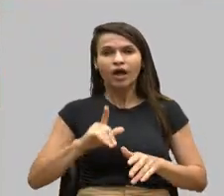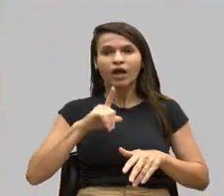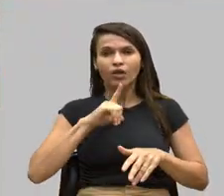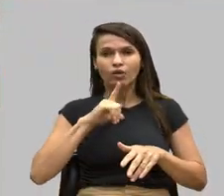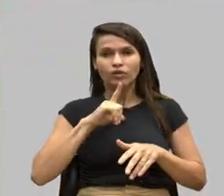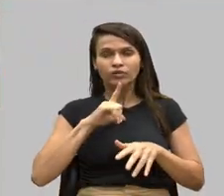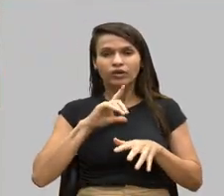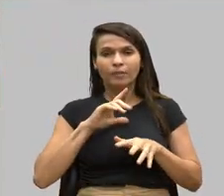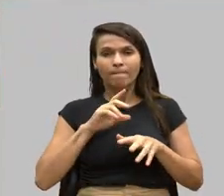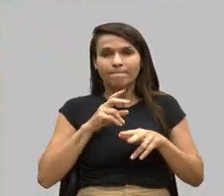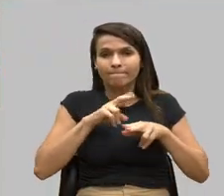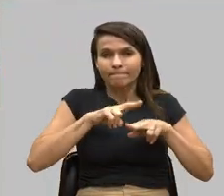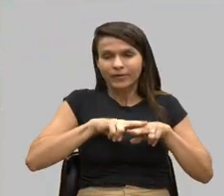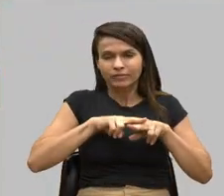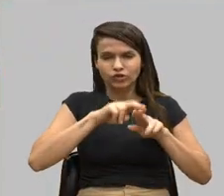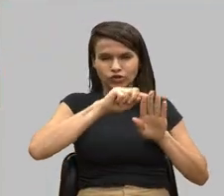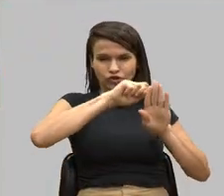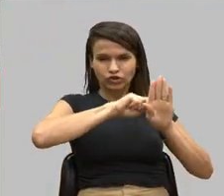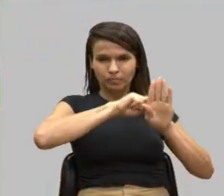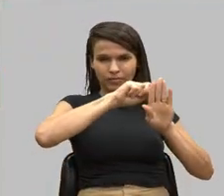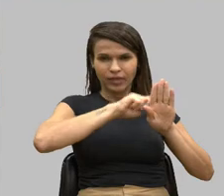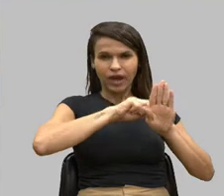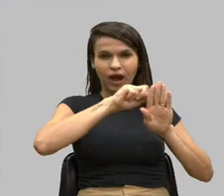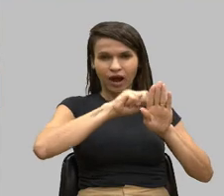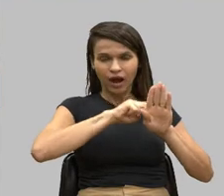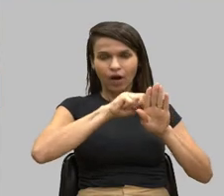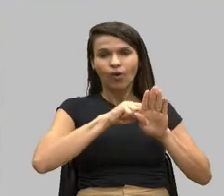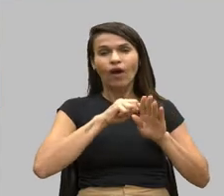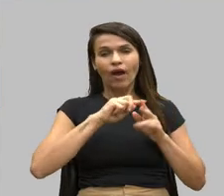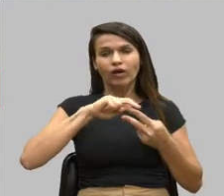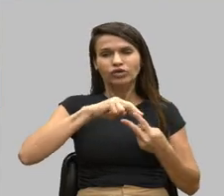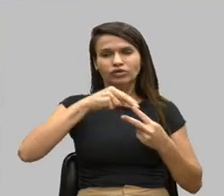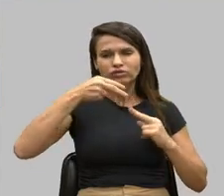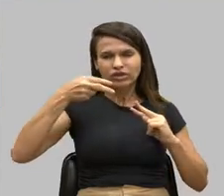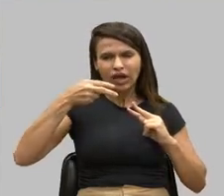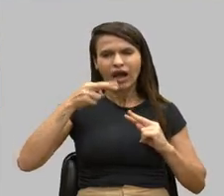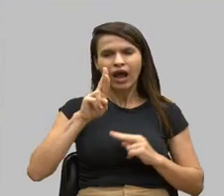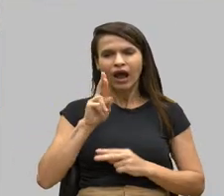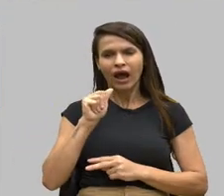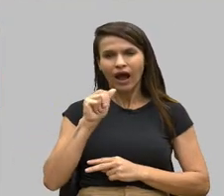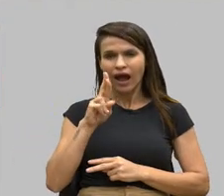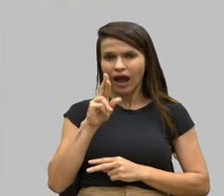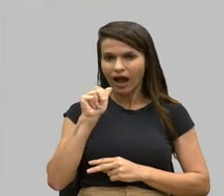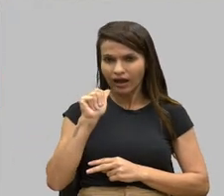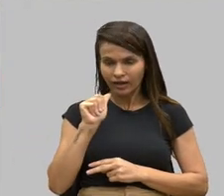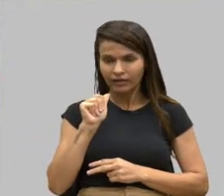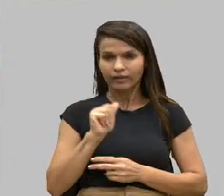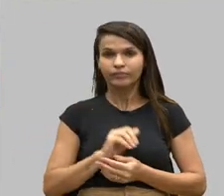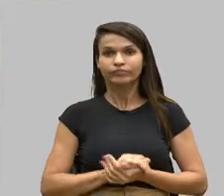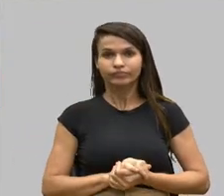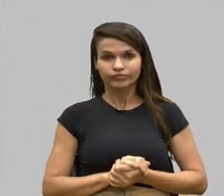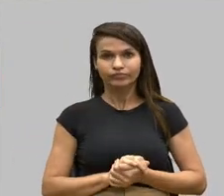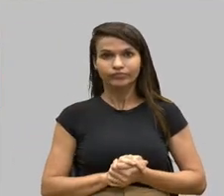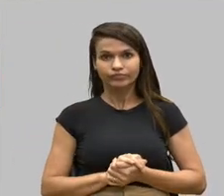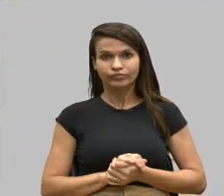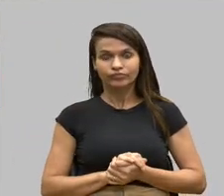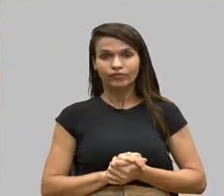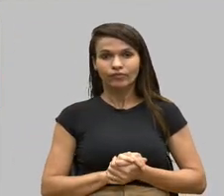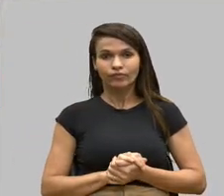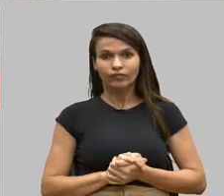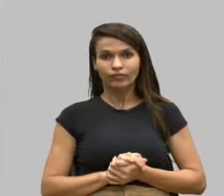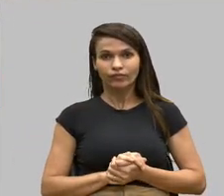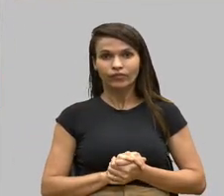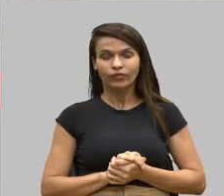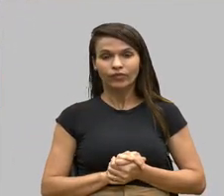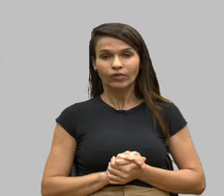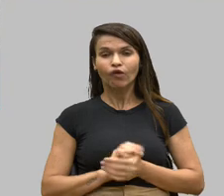espinhal, que é uma condição genética rara também. E se tratando do